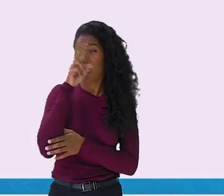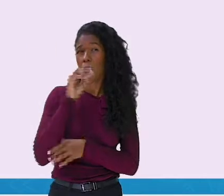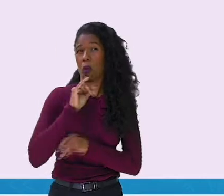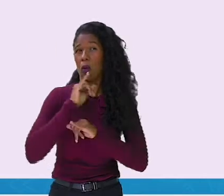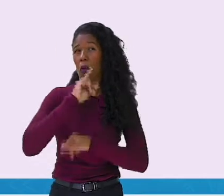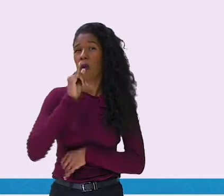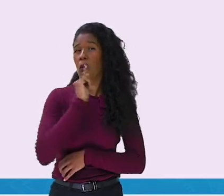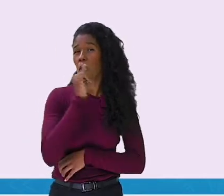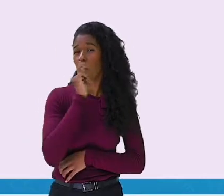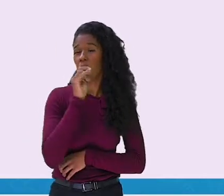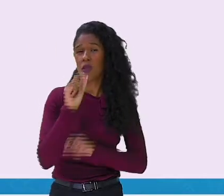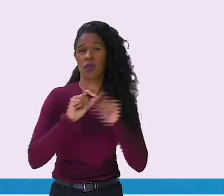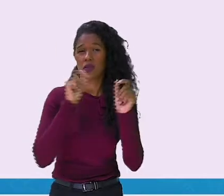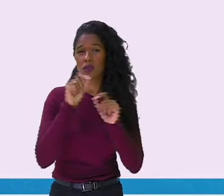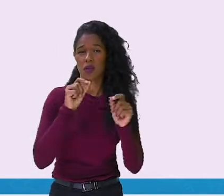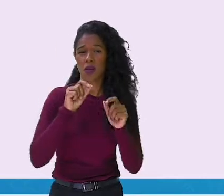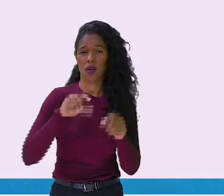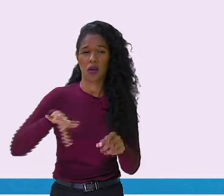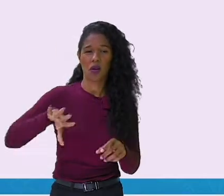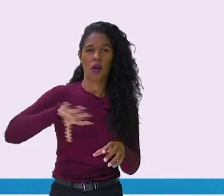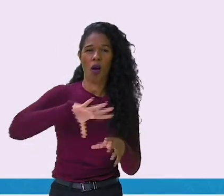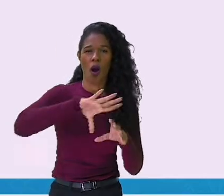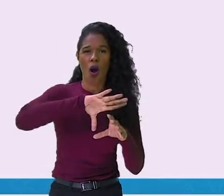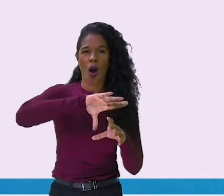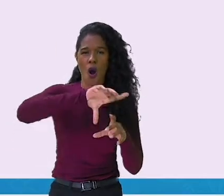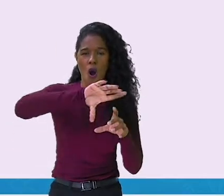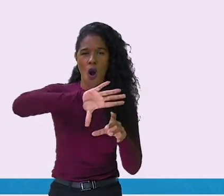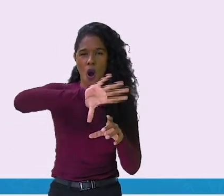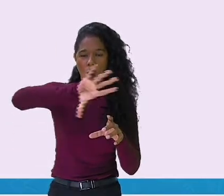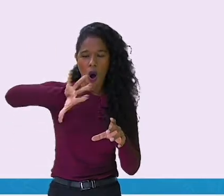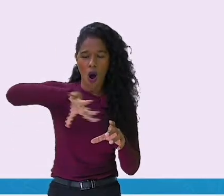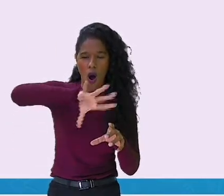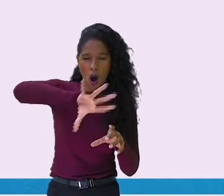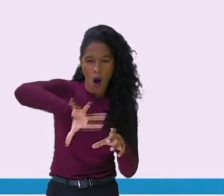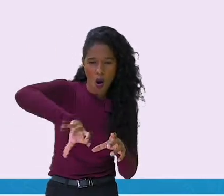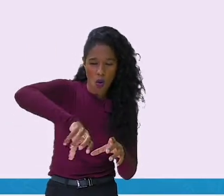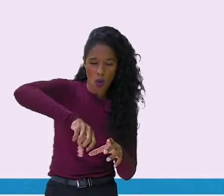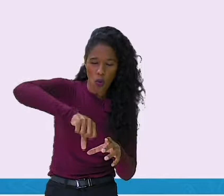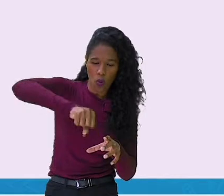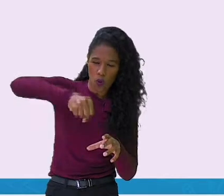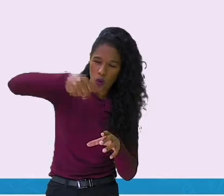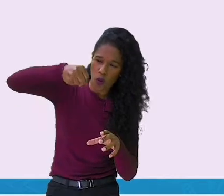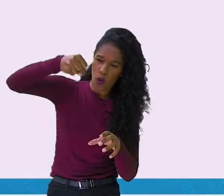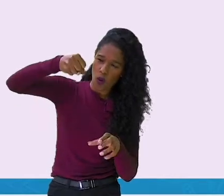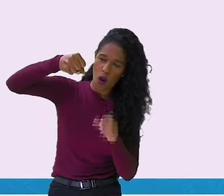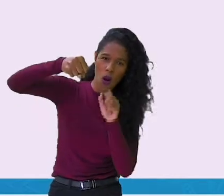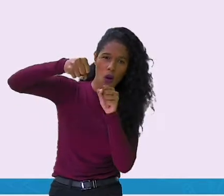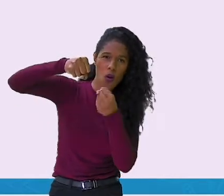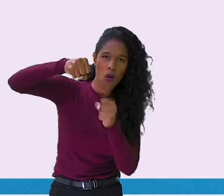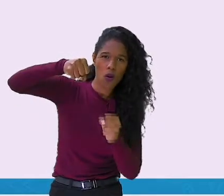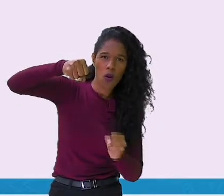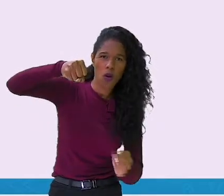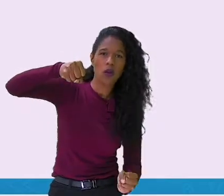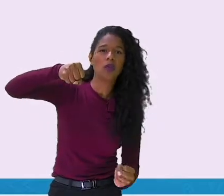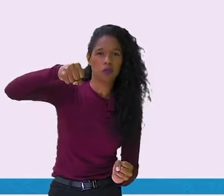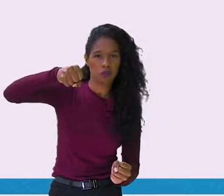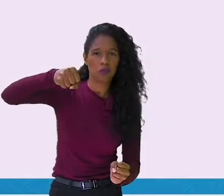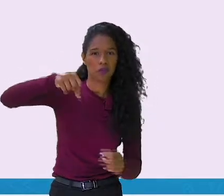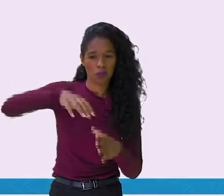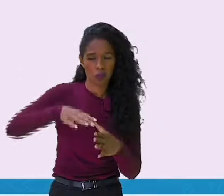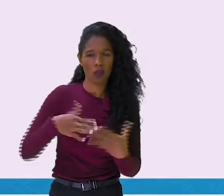O Grande Rabanete. Grande significa que é grande mesmo, né? Vamos ver?